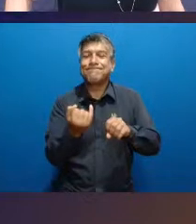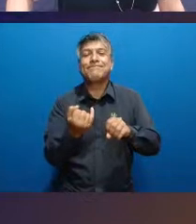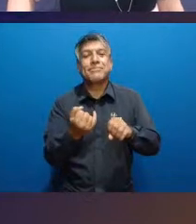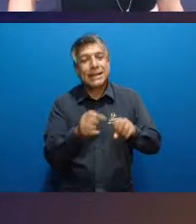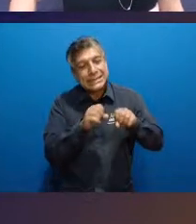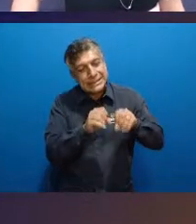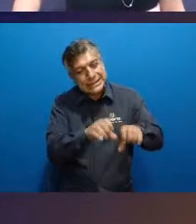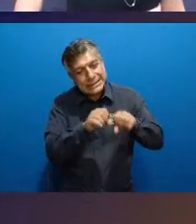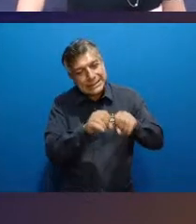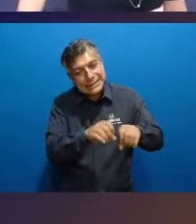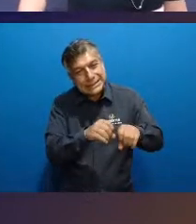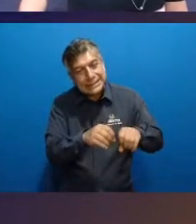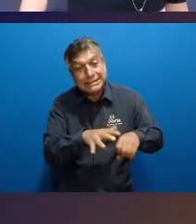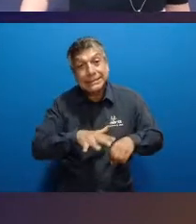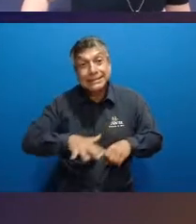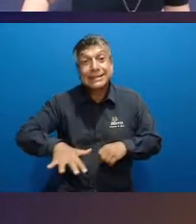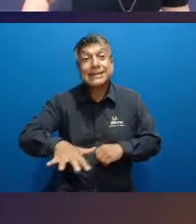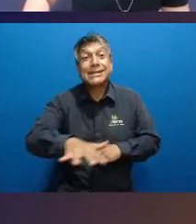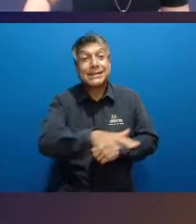a gente combater